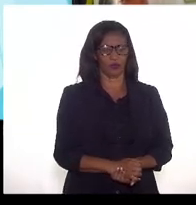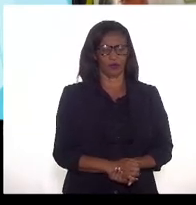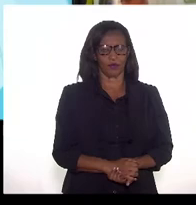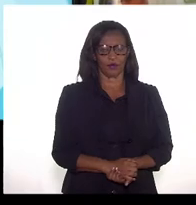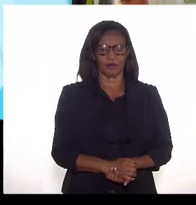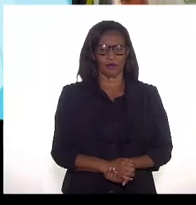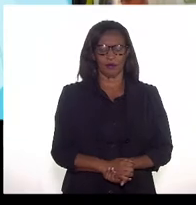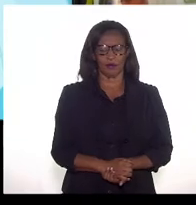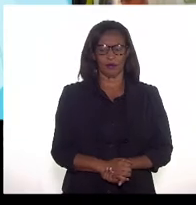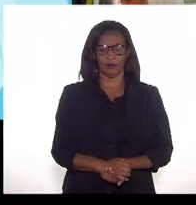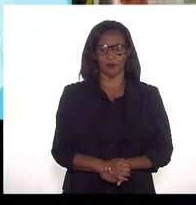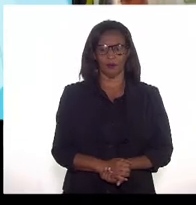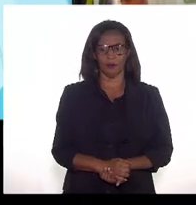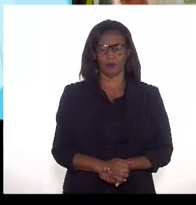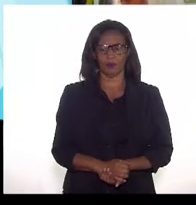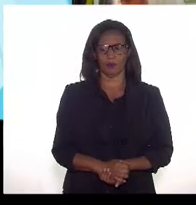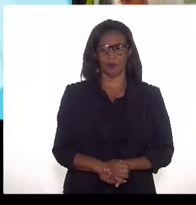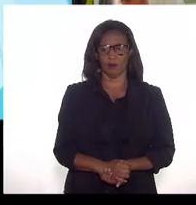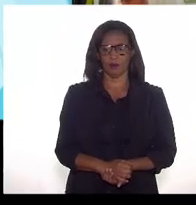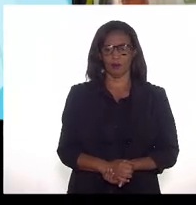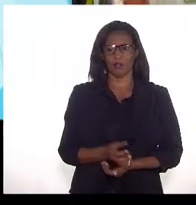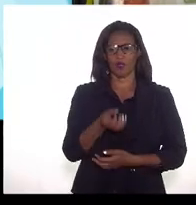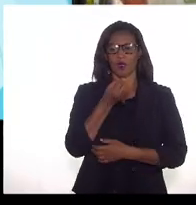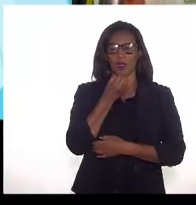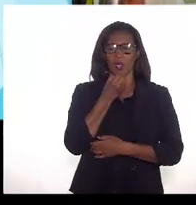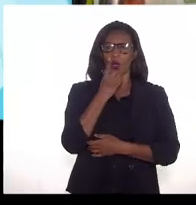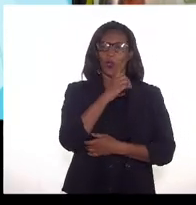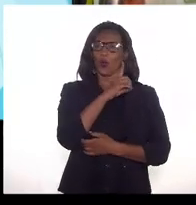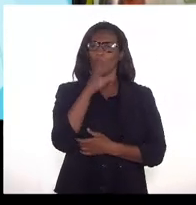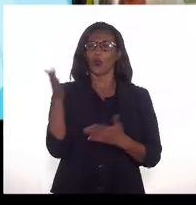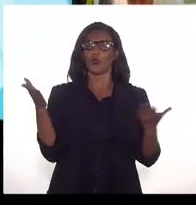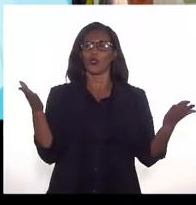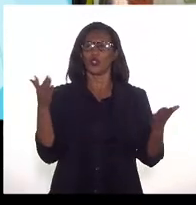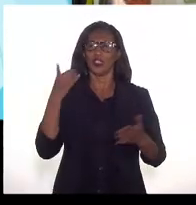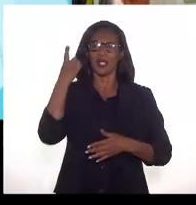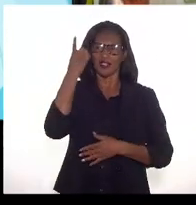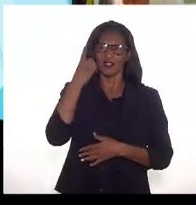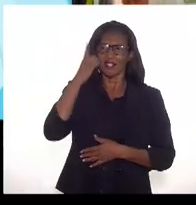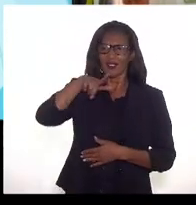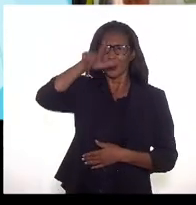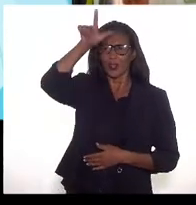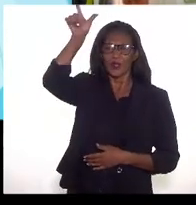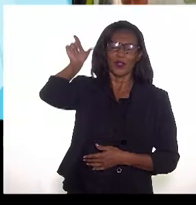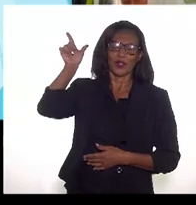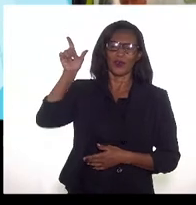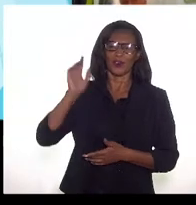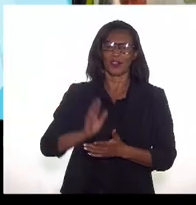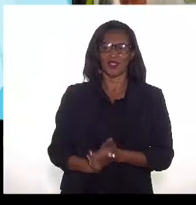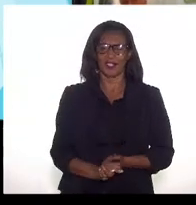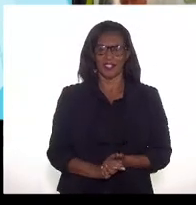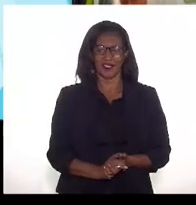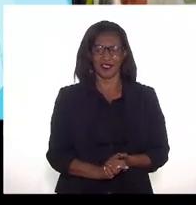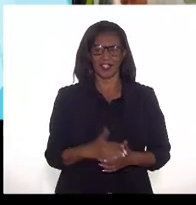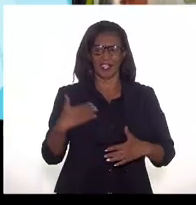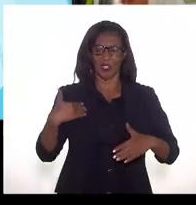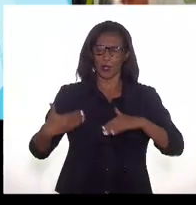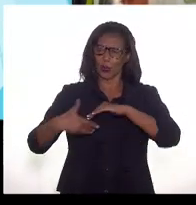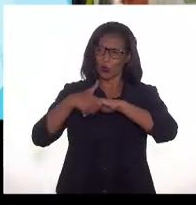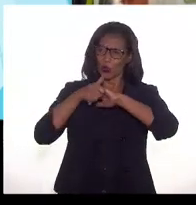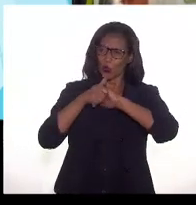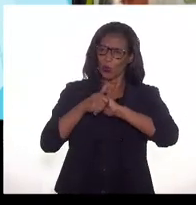Bom dia, deputado Luiz Paulo. Eu cumprimento o senhor